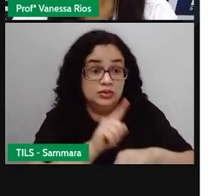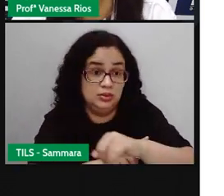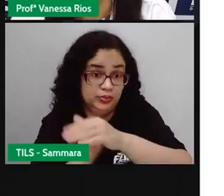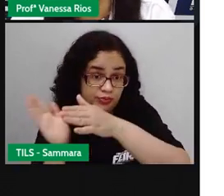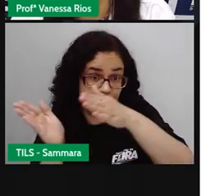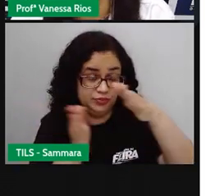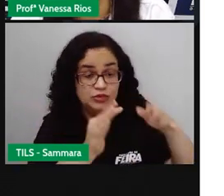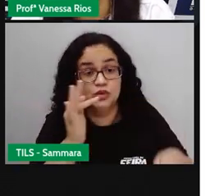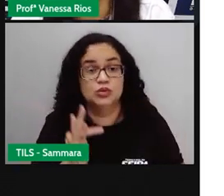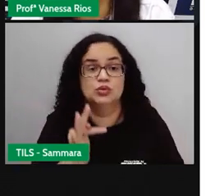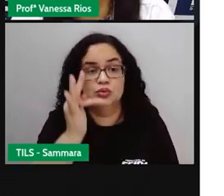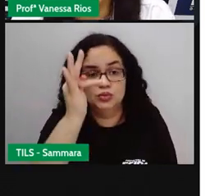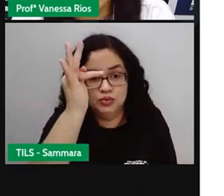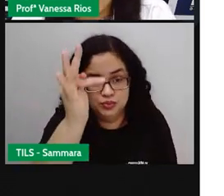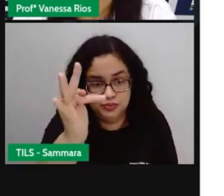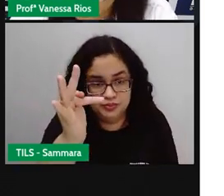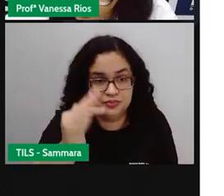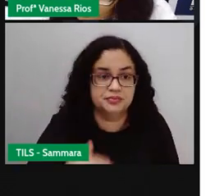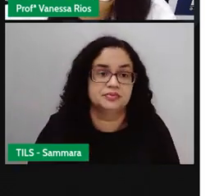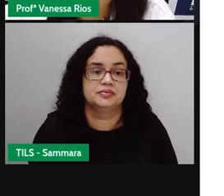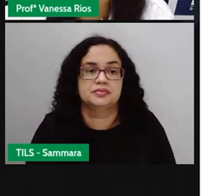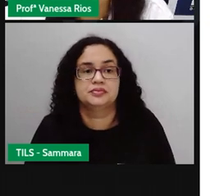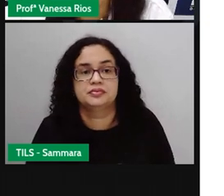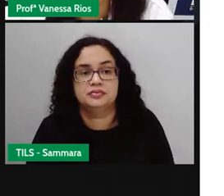tempo futuro.